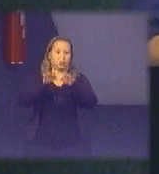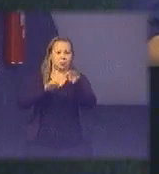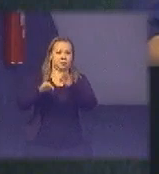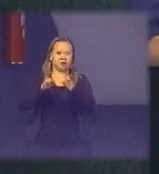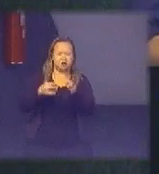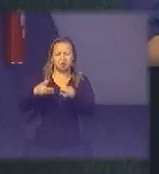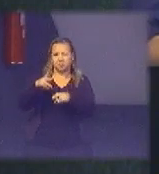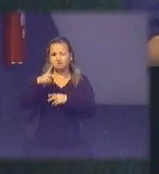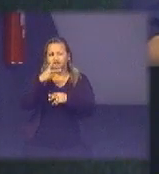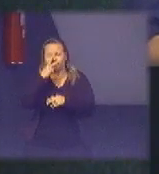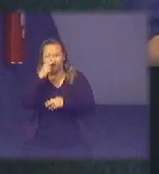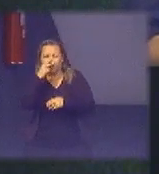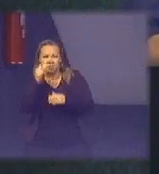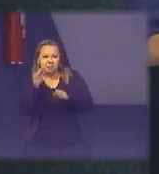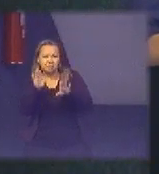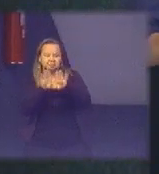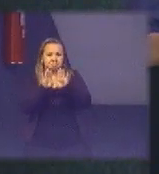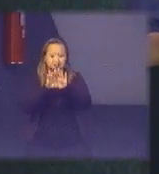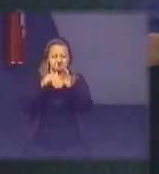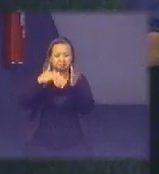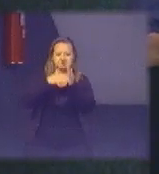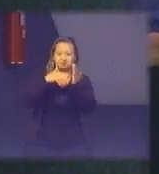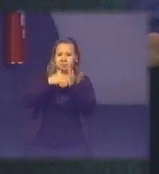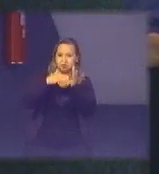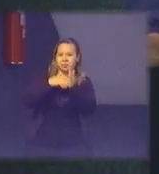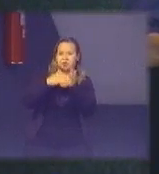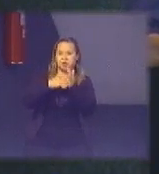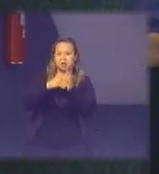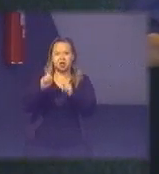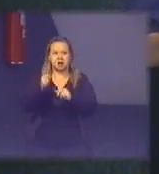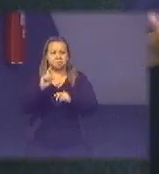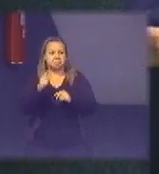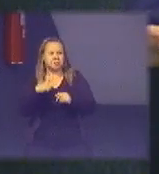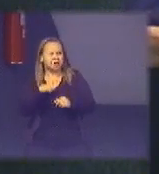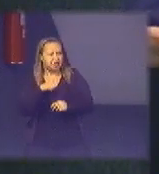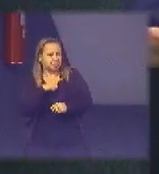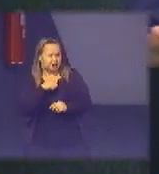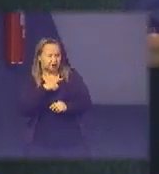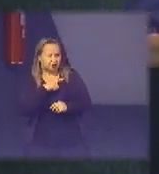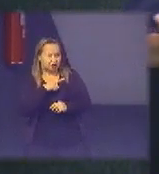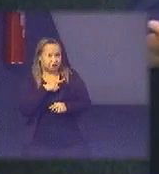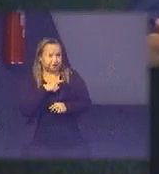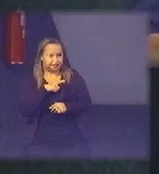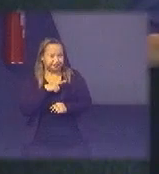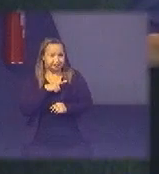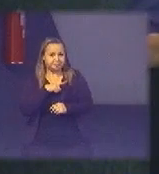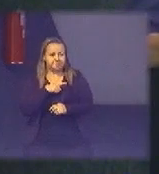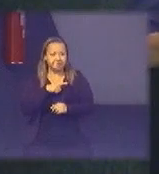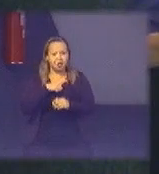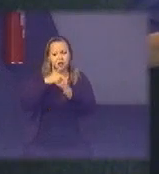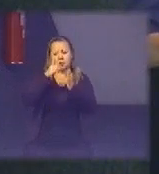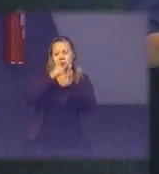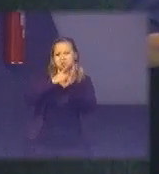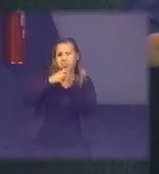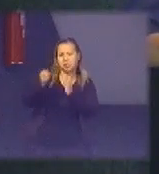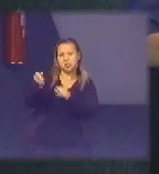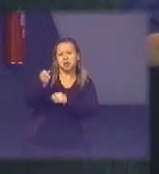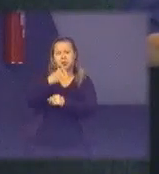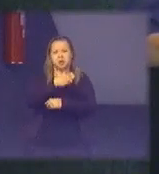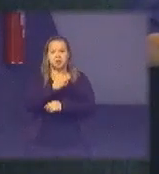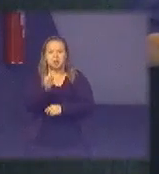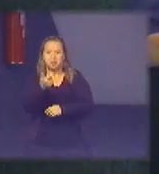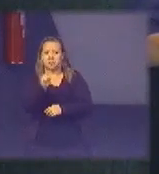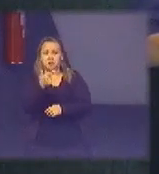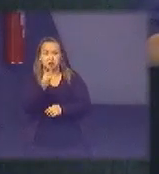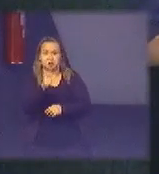fechado às vezes que a gente não sabia tinha uma simetria de informação enorme e de repente tinha um decreto novo alguma coisa que não tinha